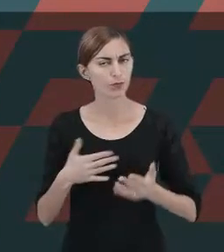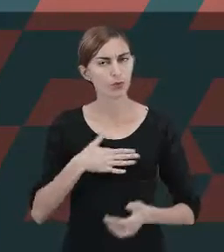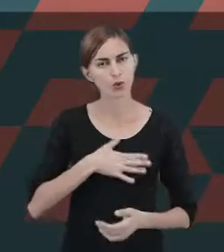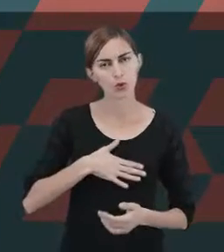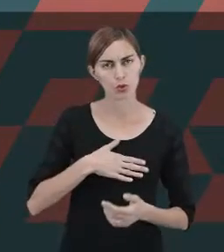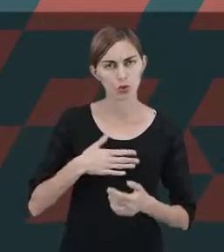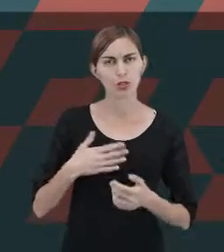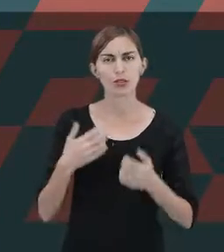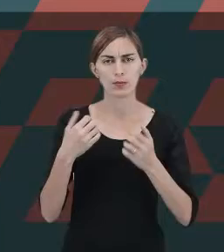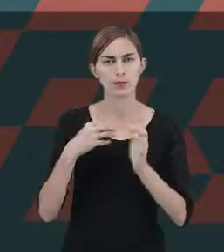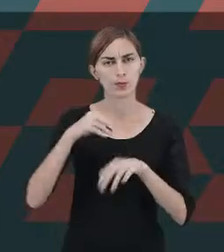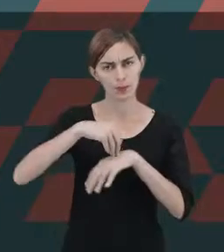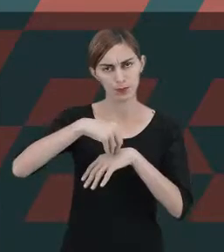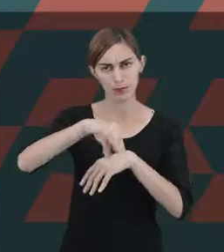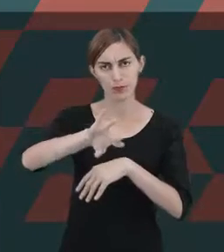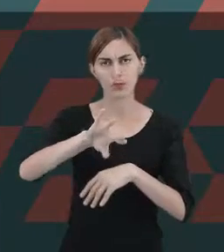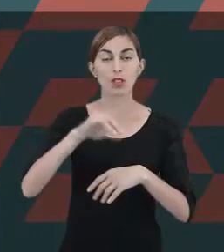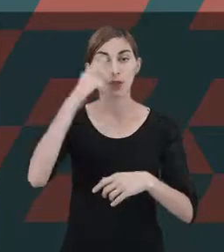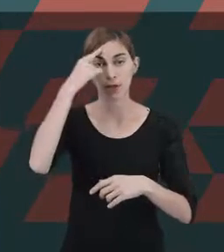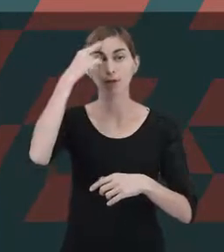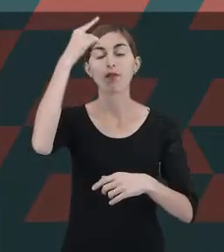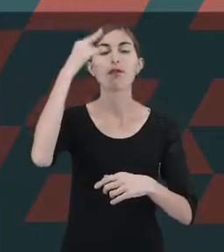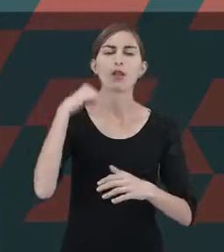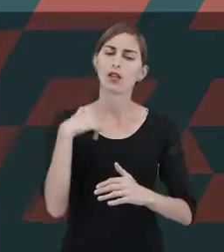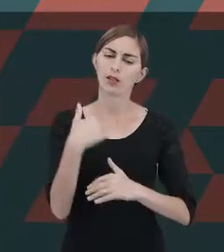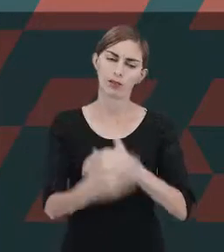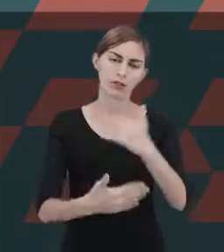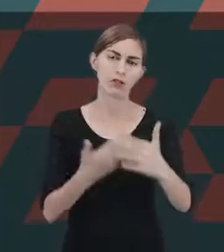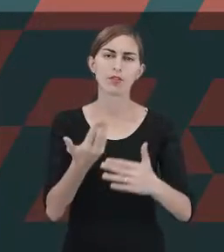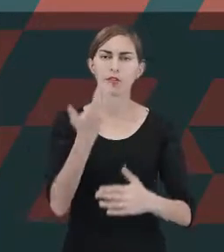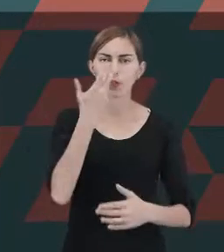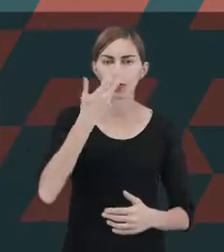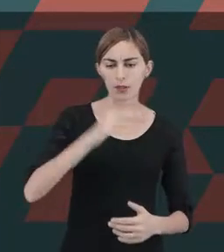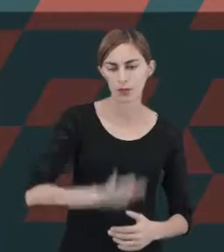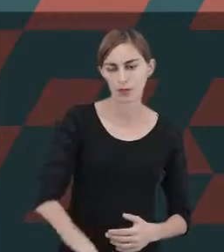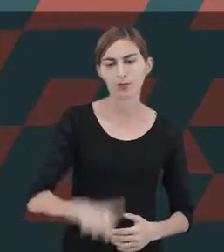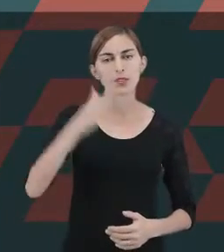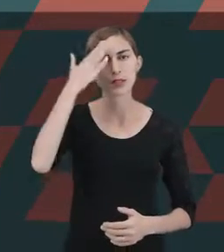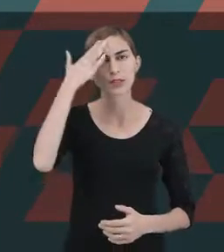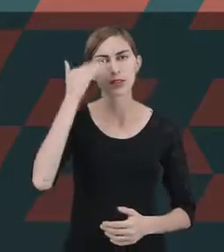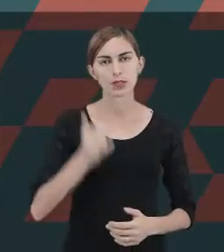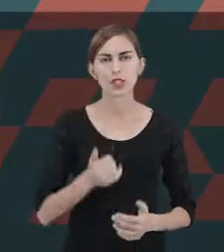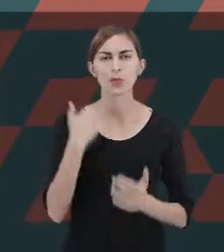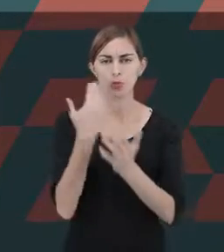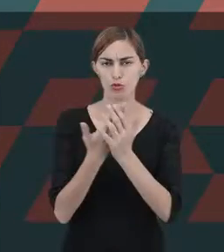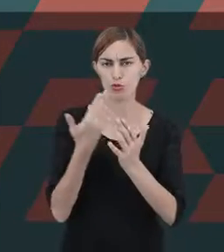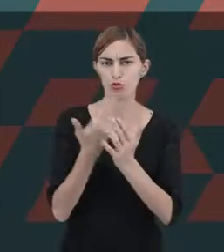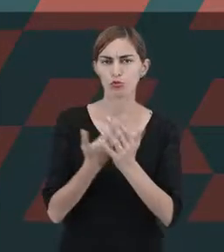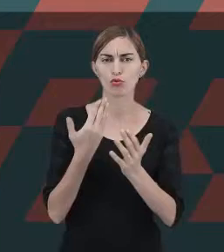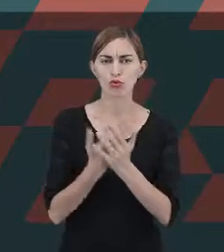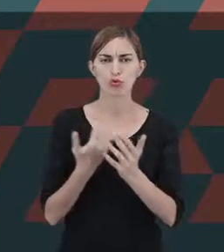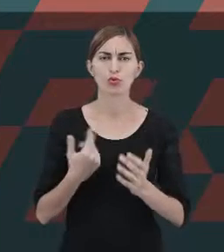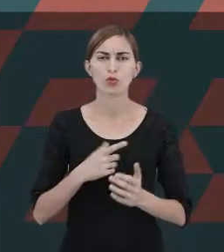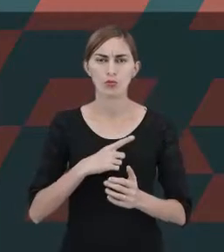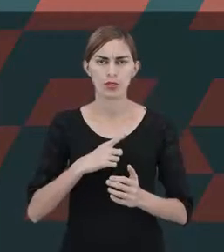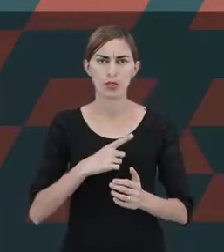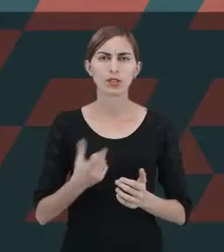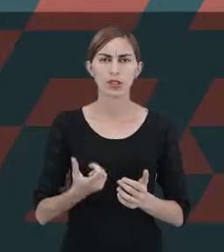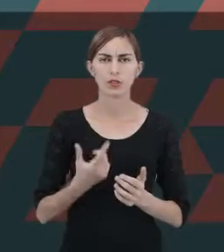trazer a ideia do desenvolvimento infantil. Você já deve saber que o estudo do desenvolvimento infantil teve grande